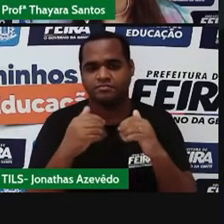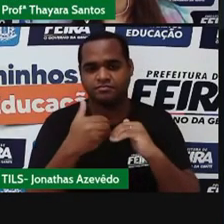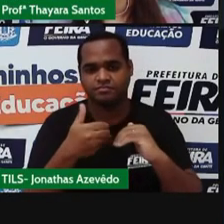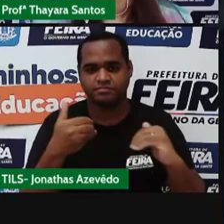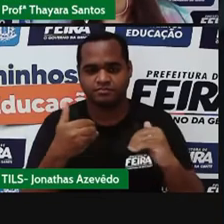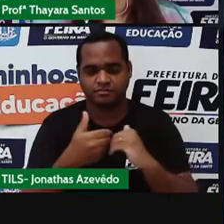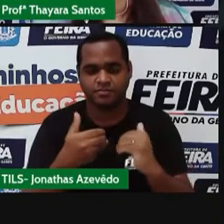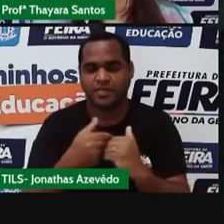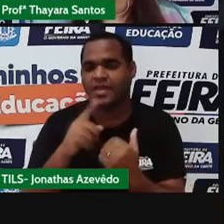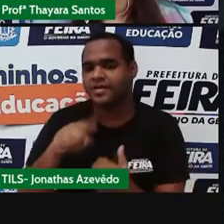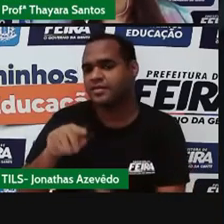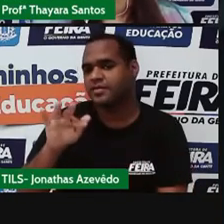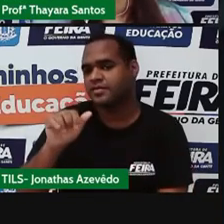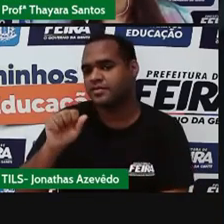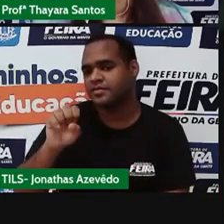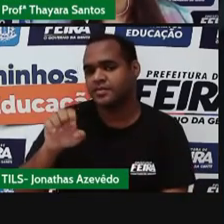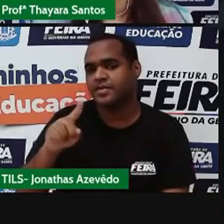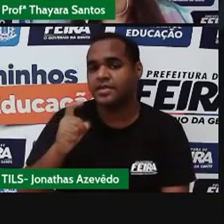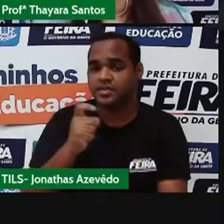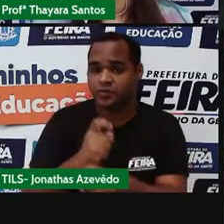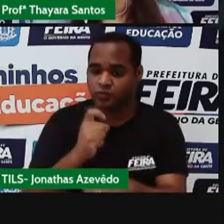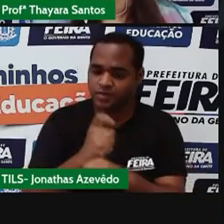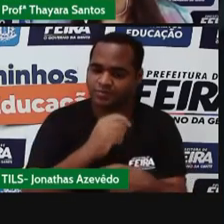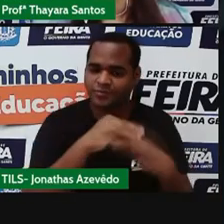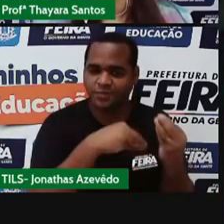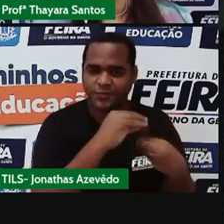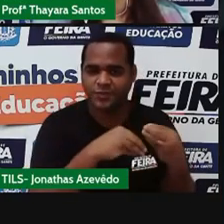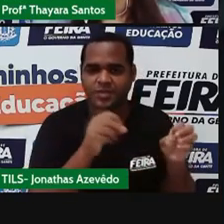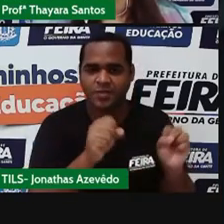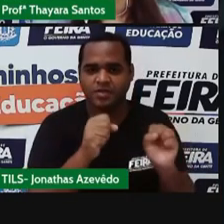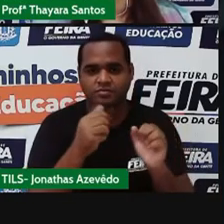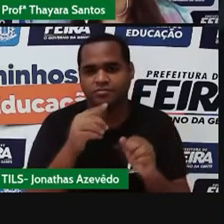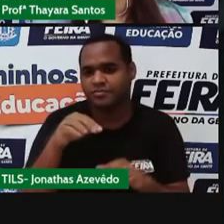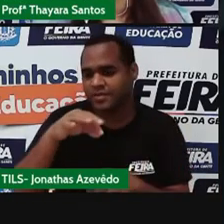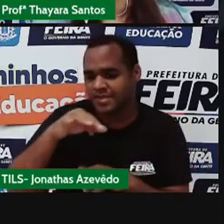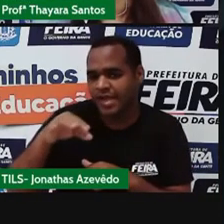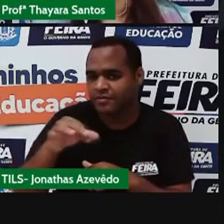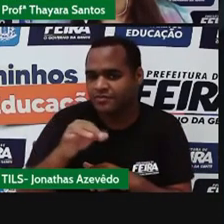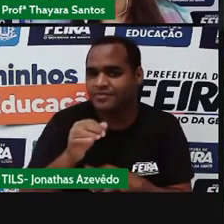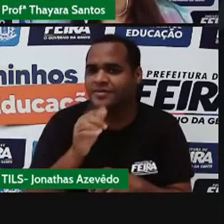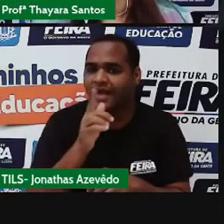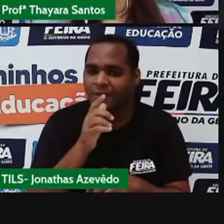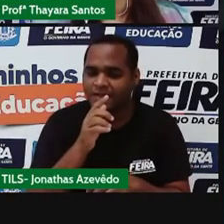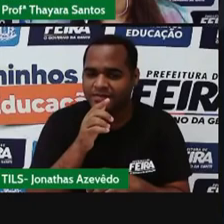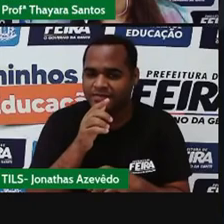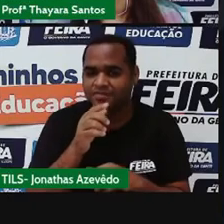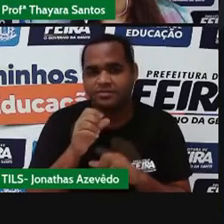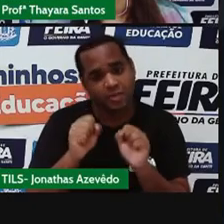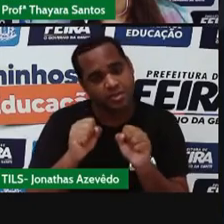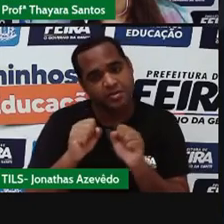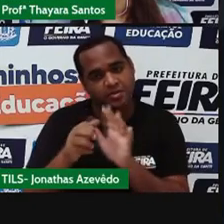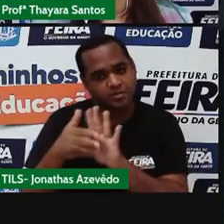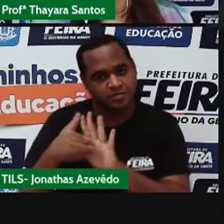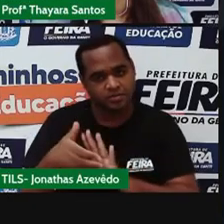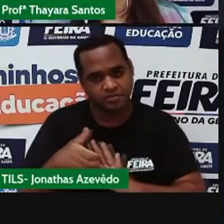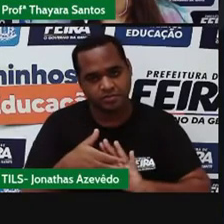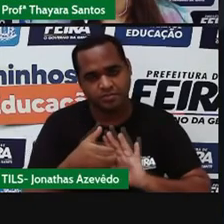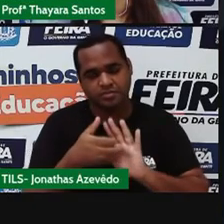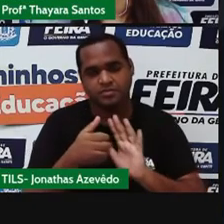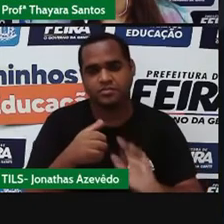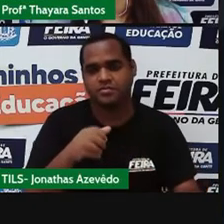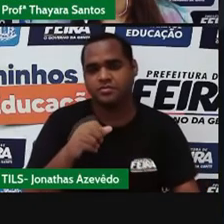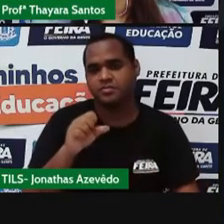quando se deseja separar a fase sólida da mistura, como o sal da água do mar. Nas salinas, por exemplo,